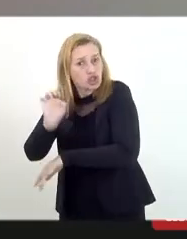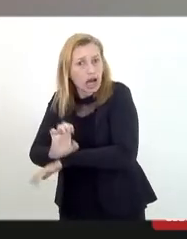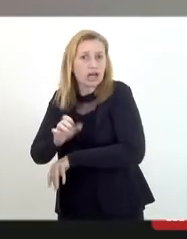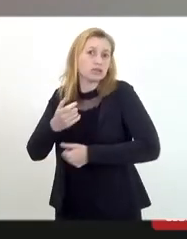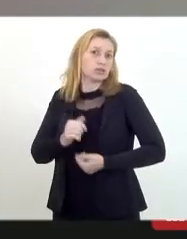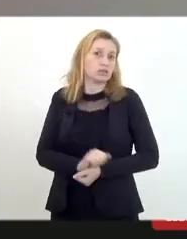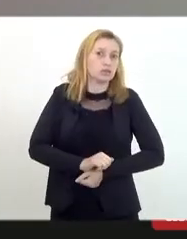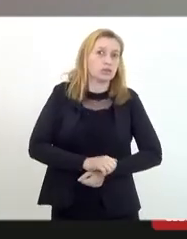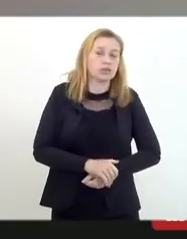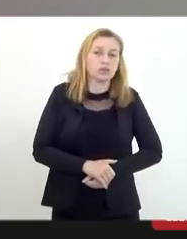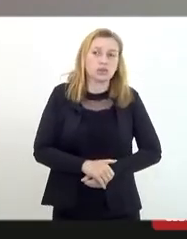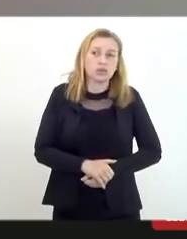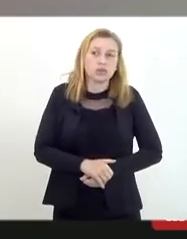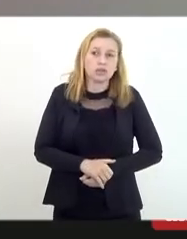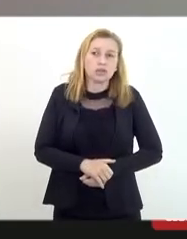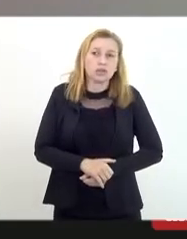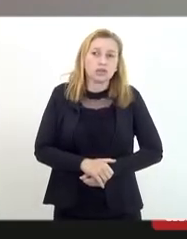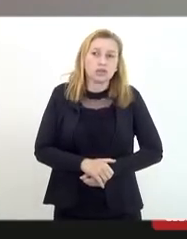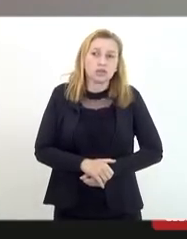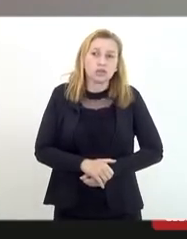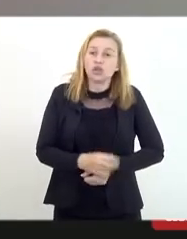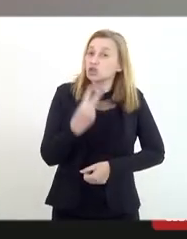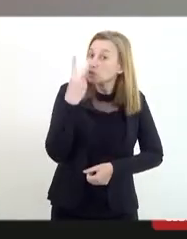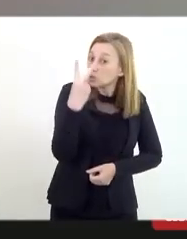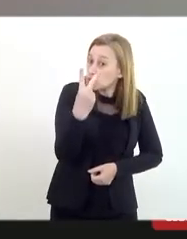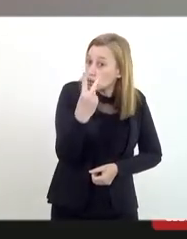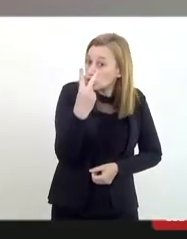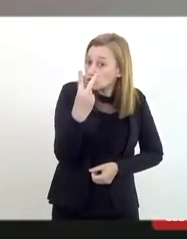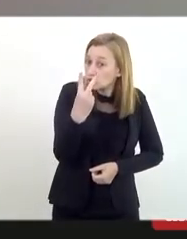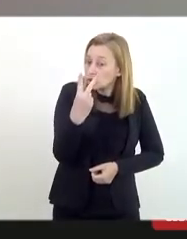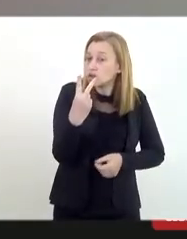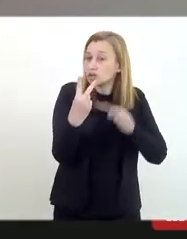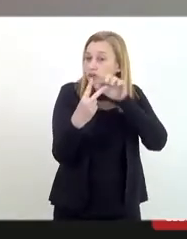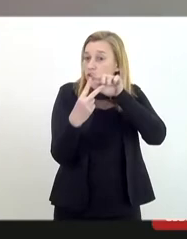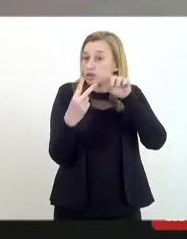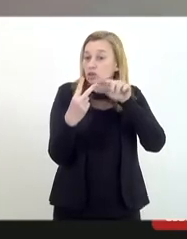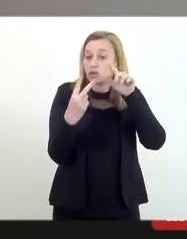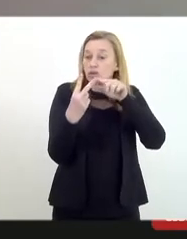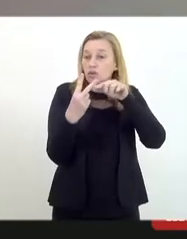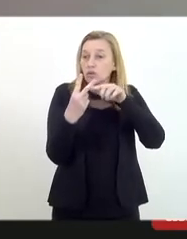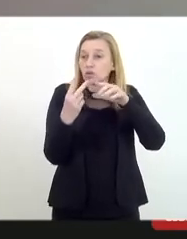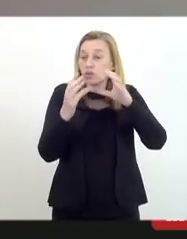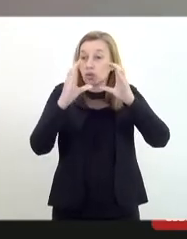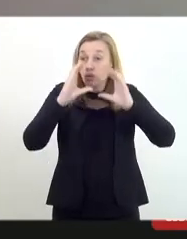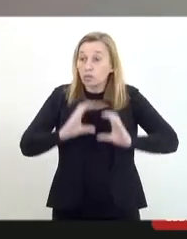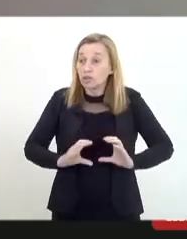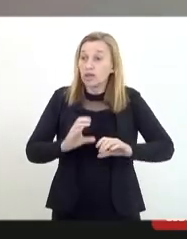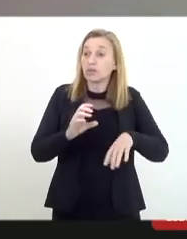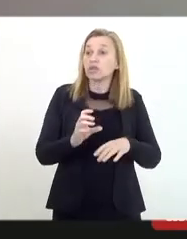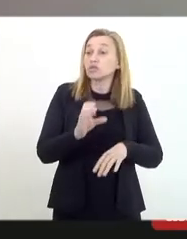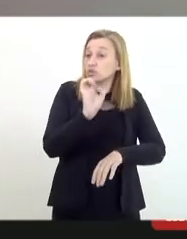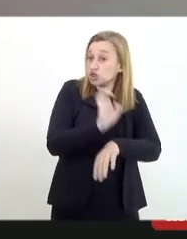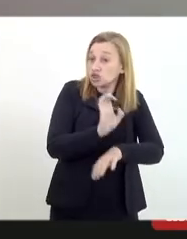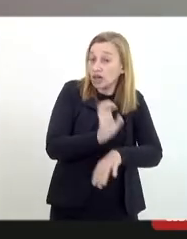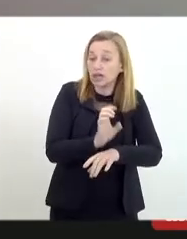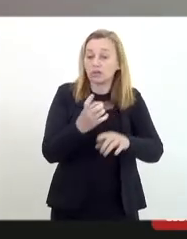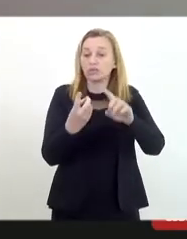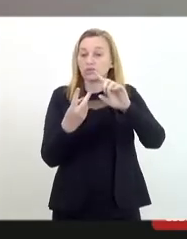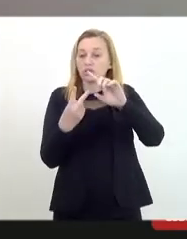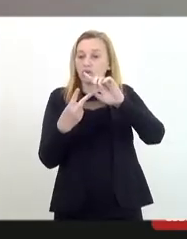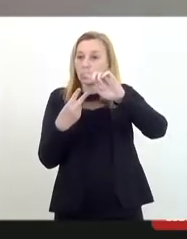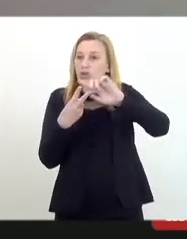sobretudo, são esses dois pontos que eu queria frisar, o comportamento do Estado, o proselitismo destrutivo